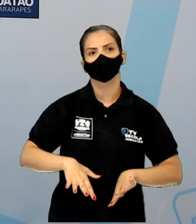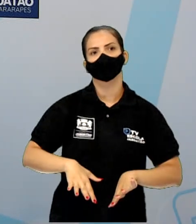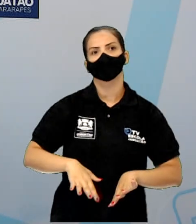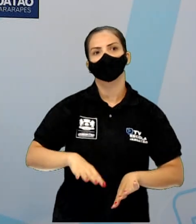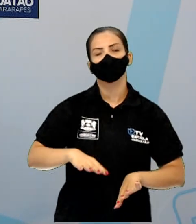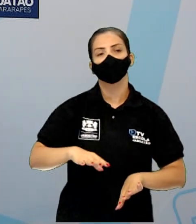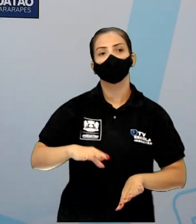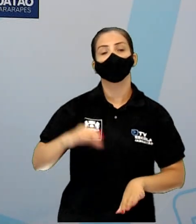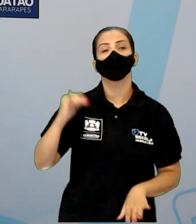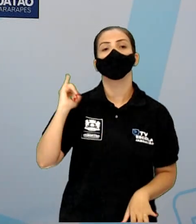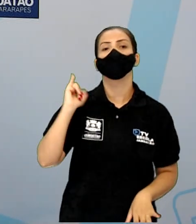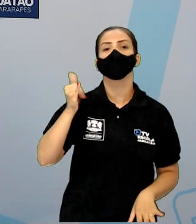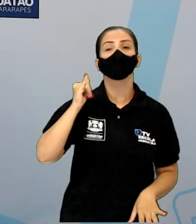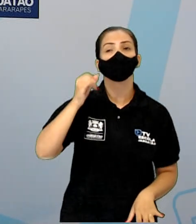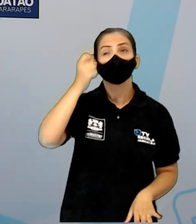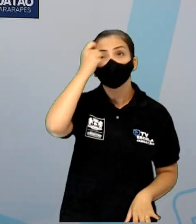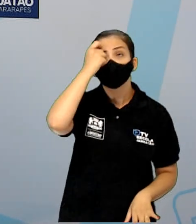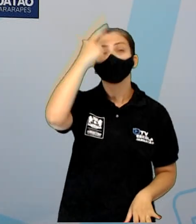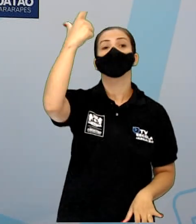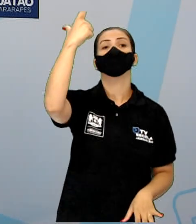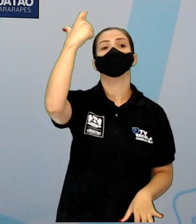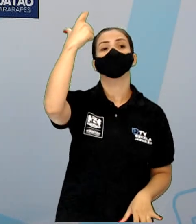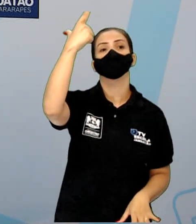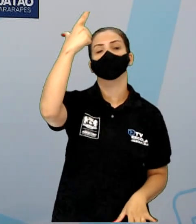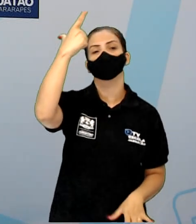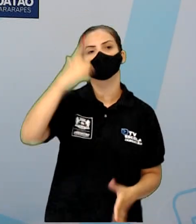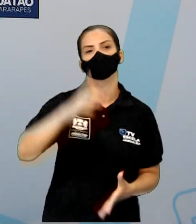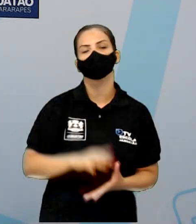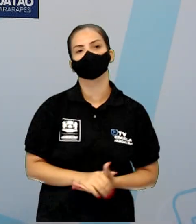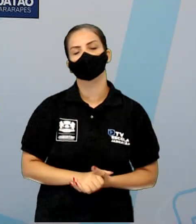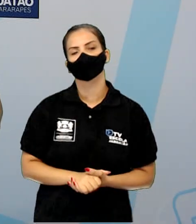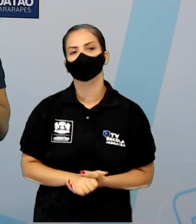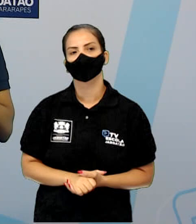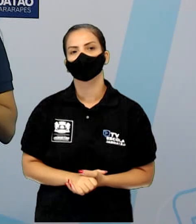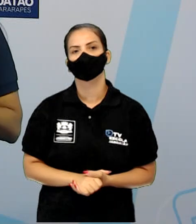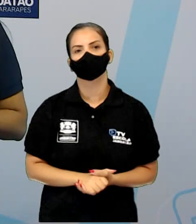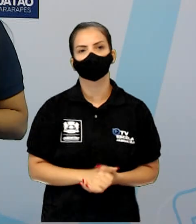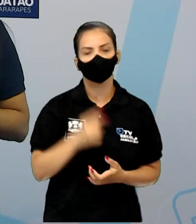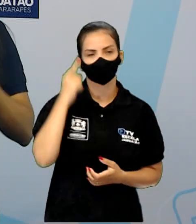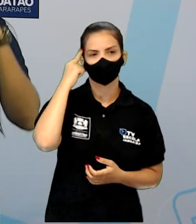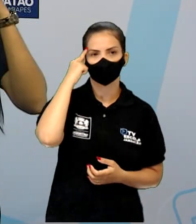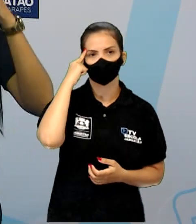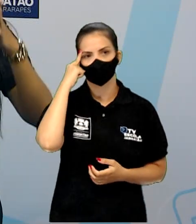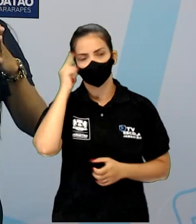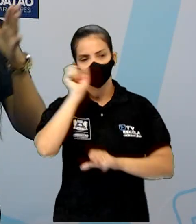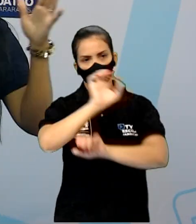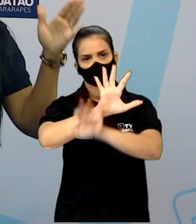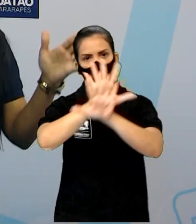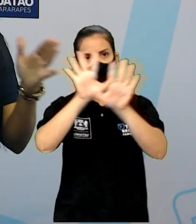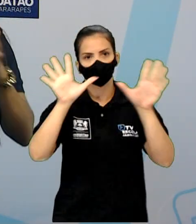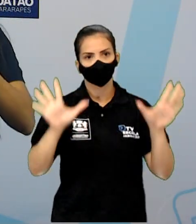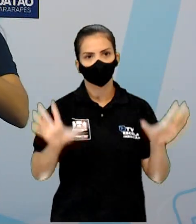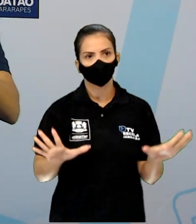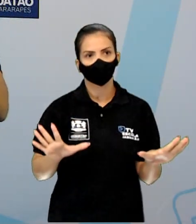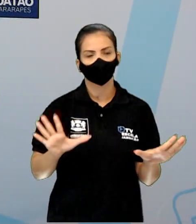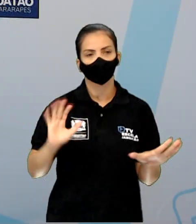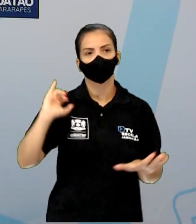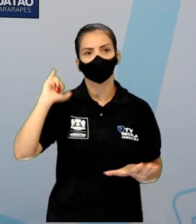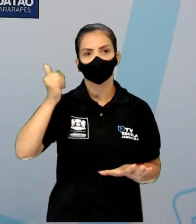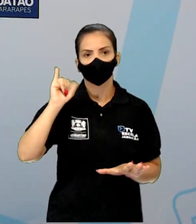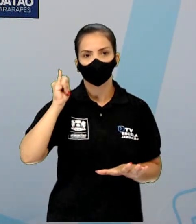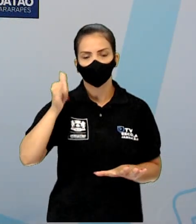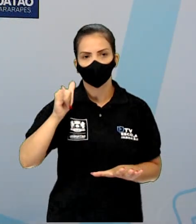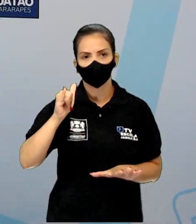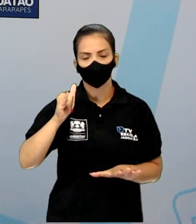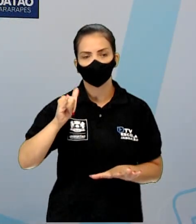cria pura ficção, como a gente acabou de ver aqui. Ficou dúvida? Ficou não. Ficou claro. Não foi conto. É uma coisa.